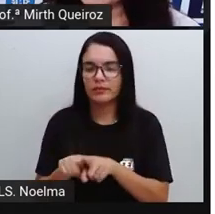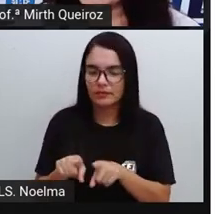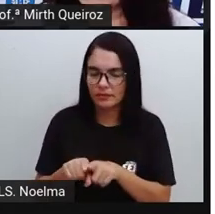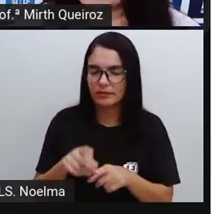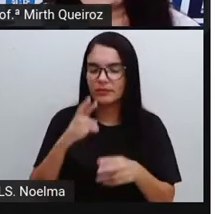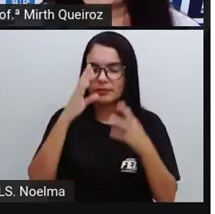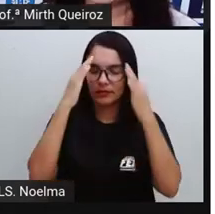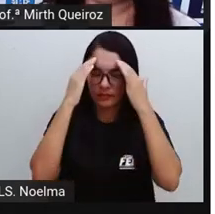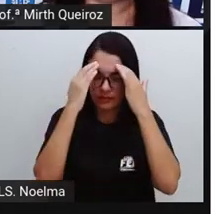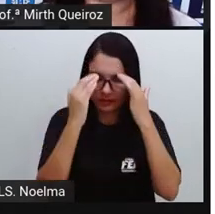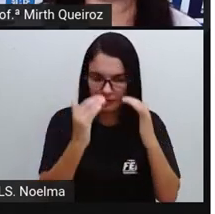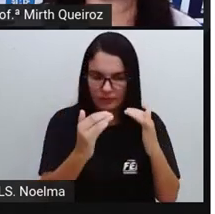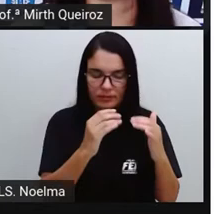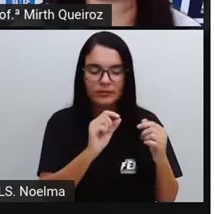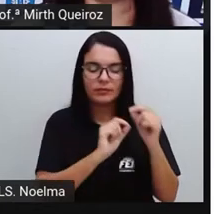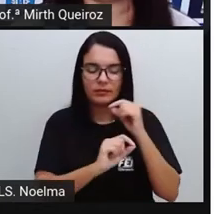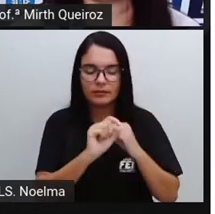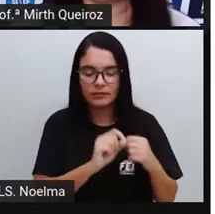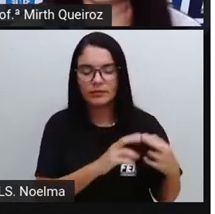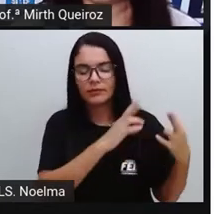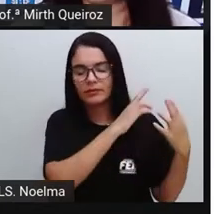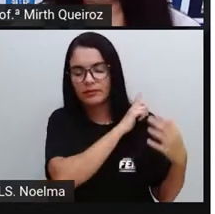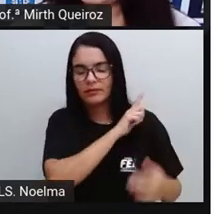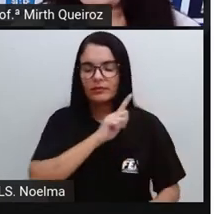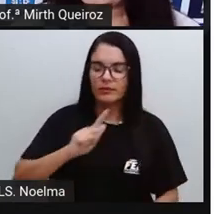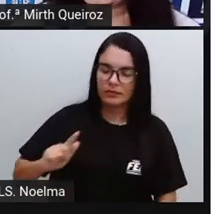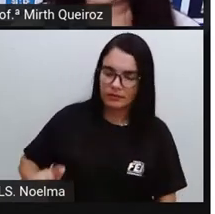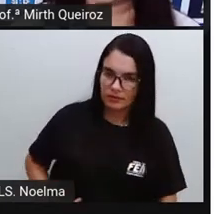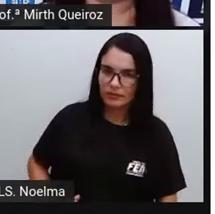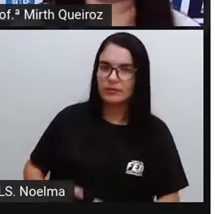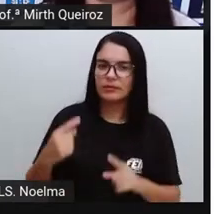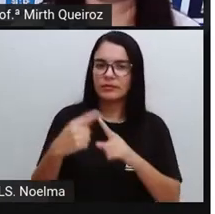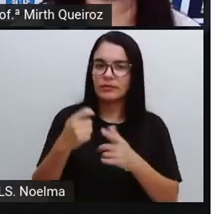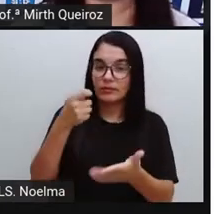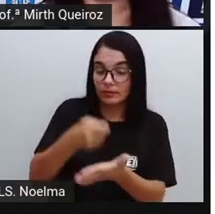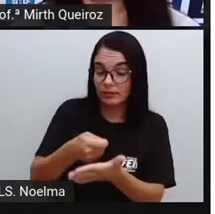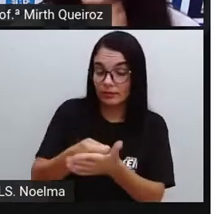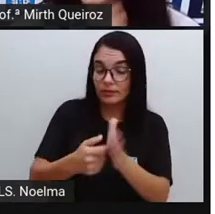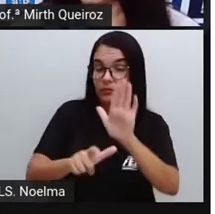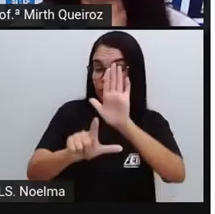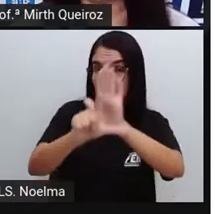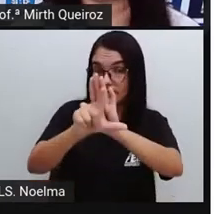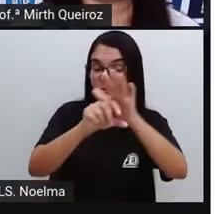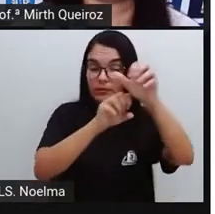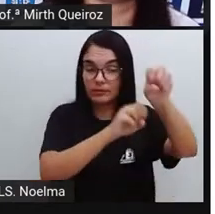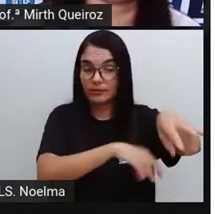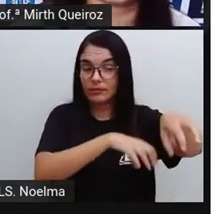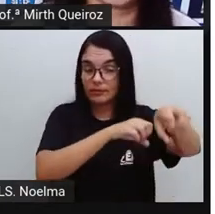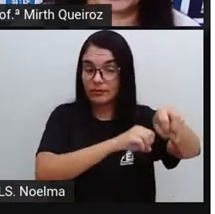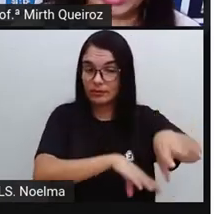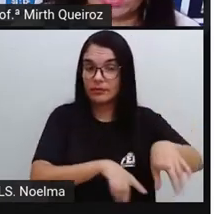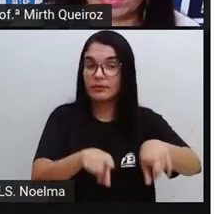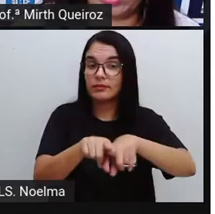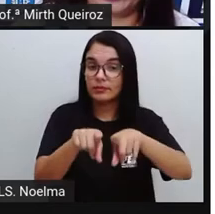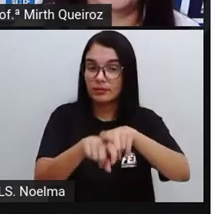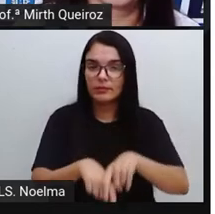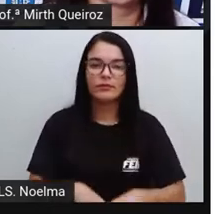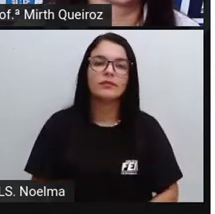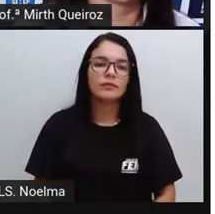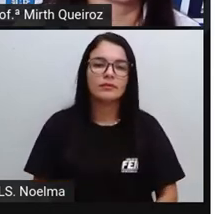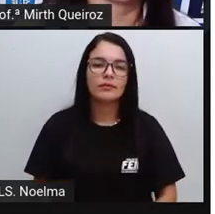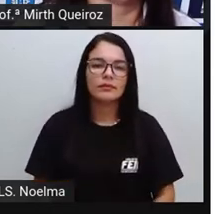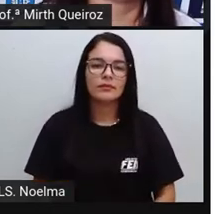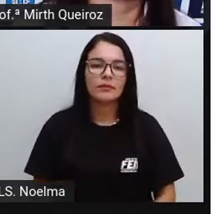obrigação do governo Uma vez que nós temos em lei, né? A garantia da educação Que é um tipo de prestação de serviço